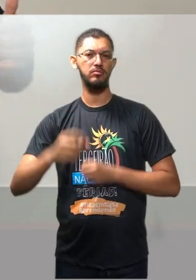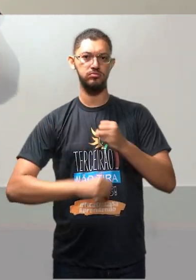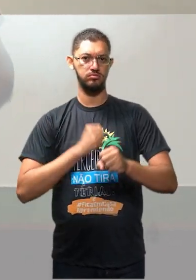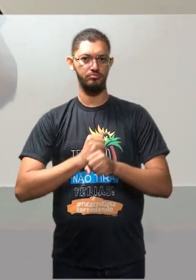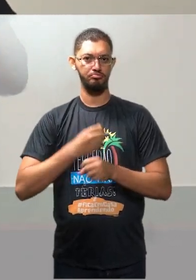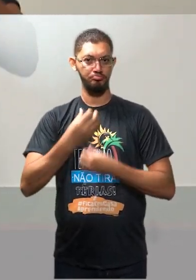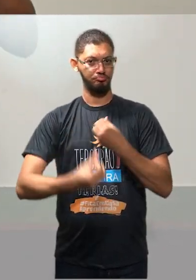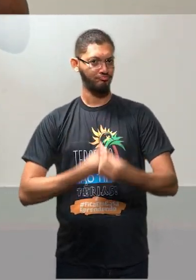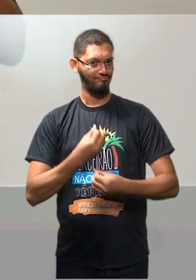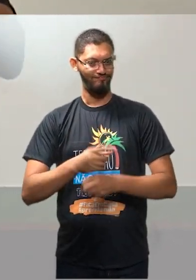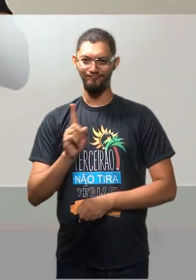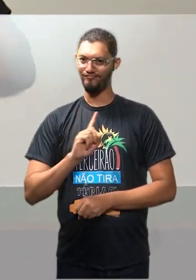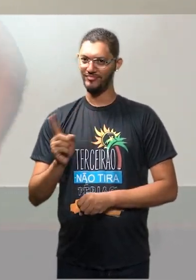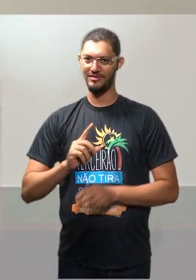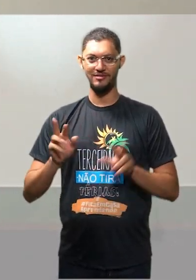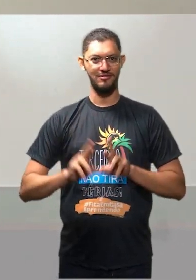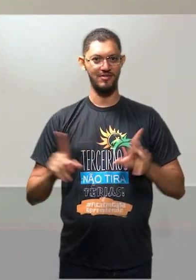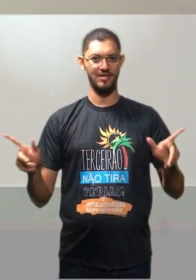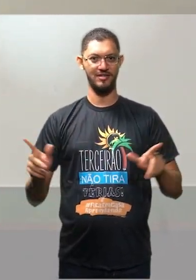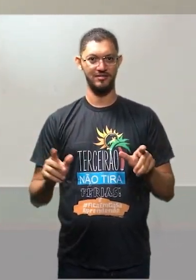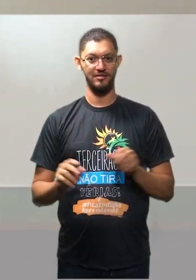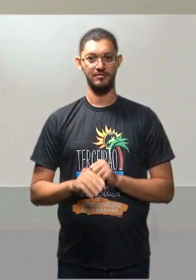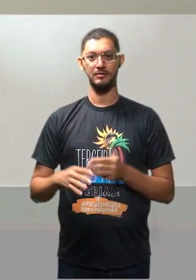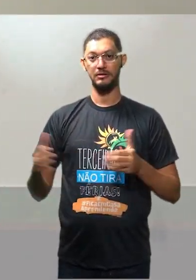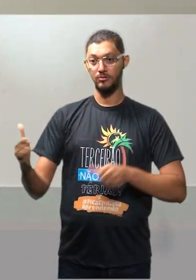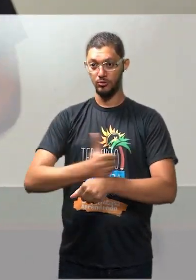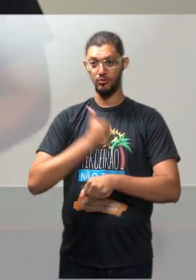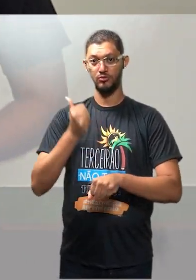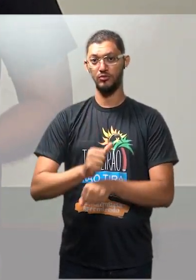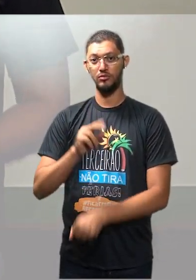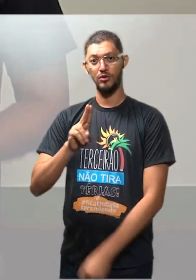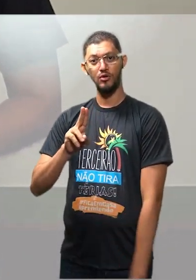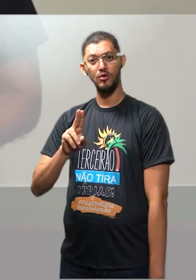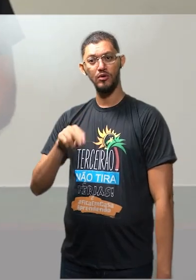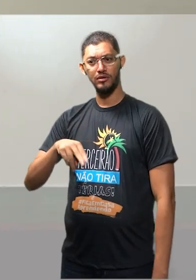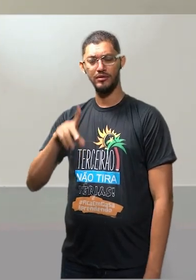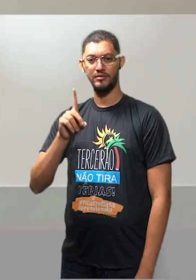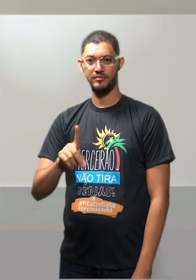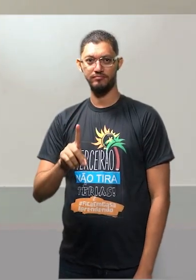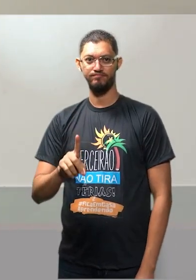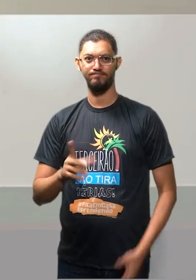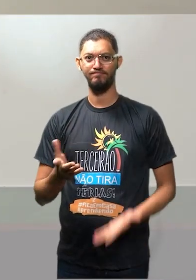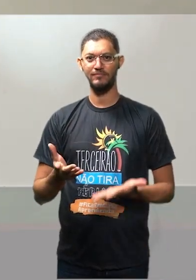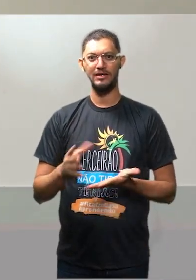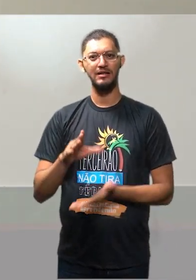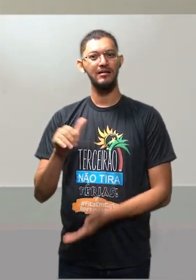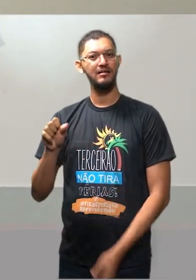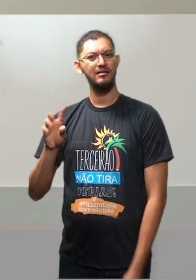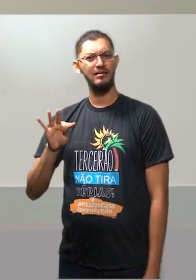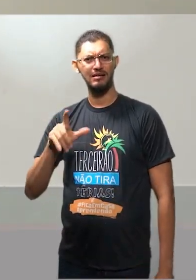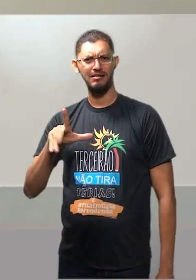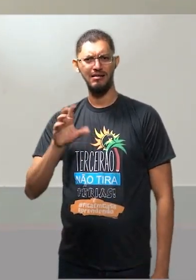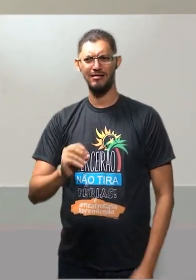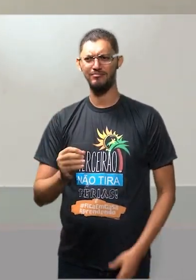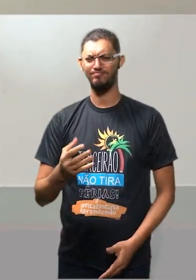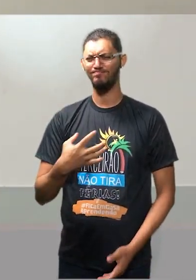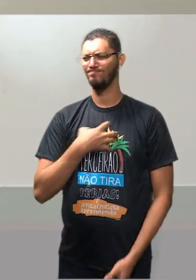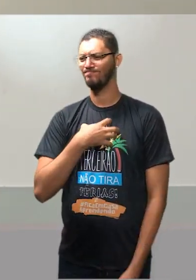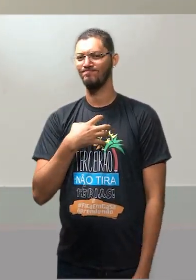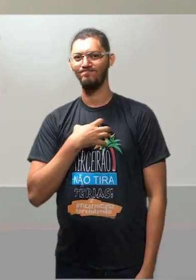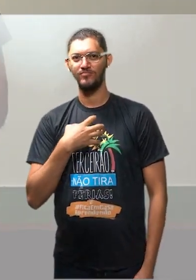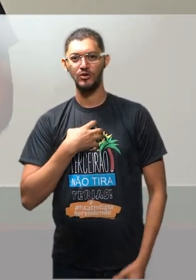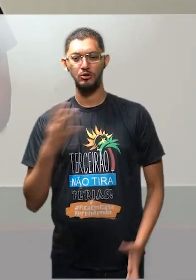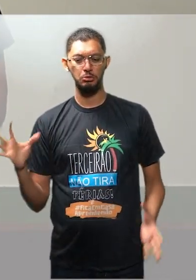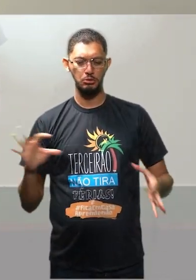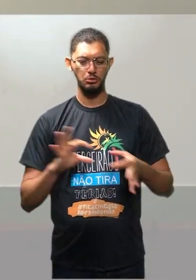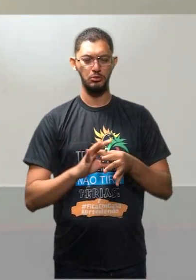rasteira na UDN e a decepção de Carlos Lacerda. E Carlos Lacerda se une a João Goulart. te